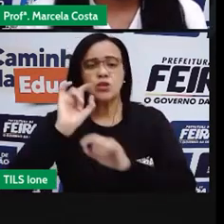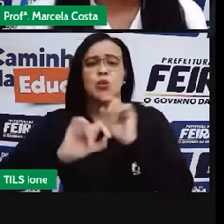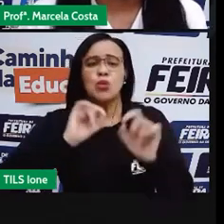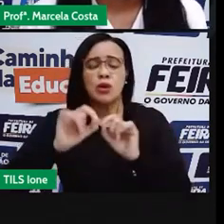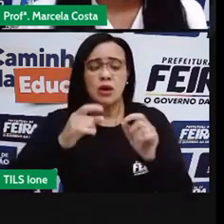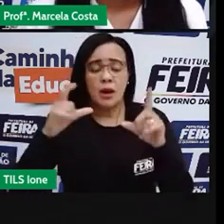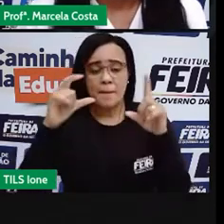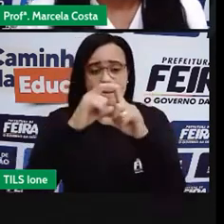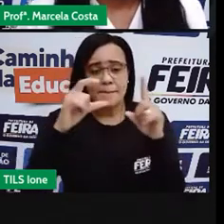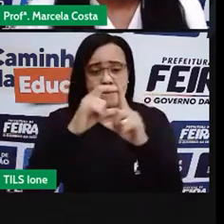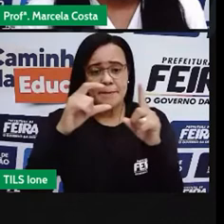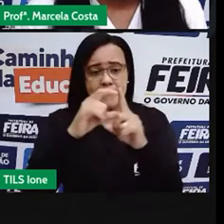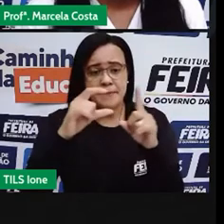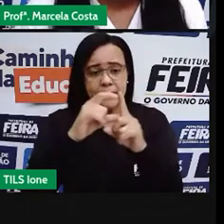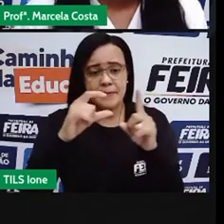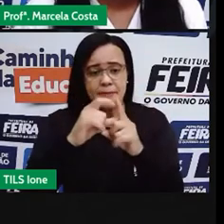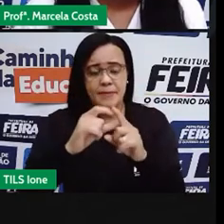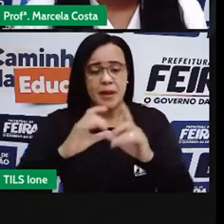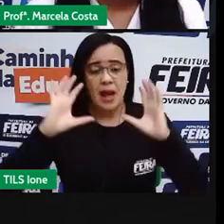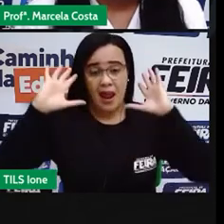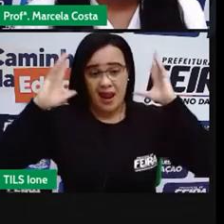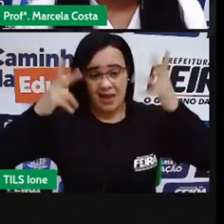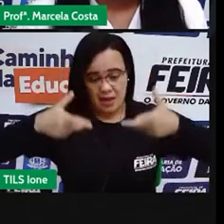palavra leão